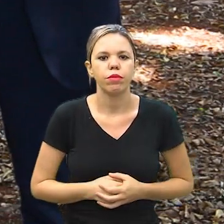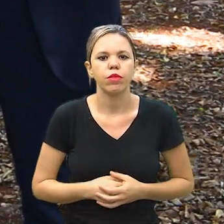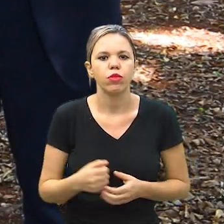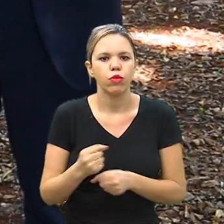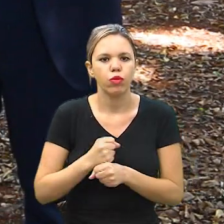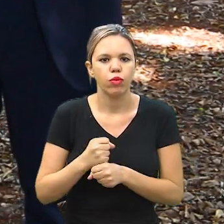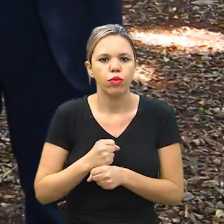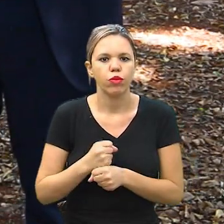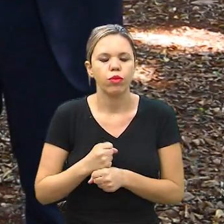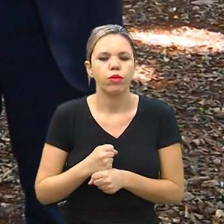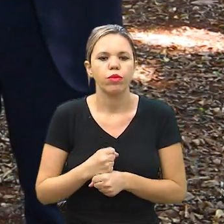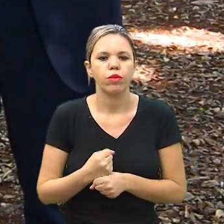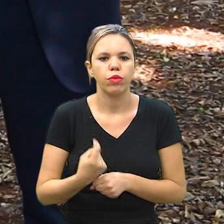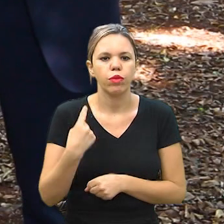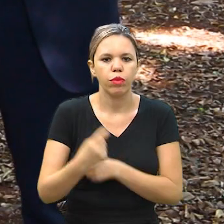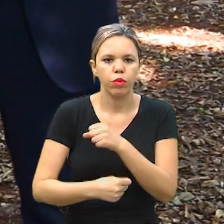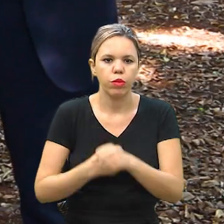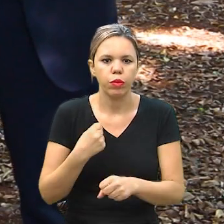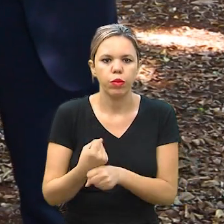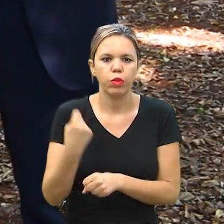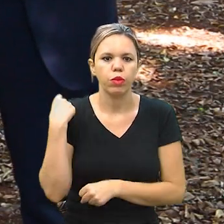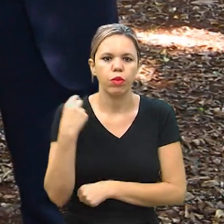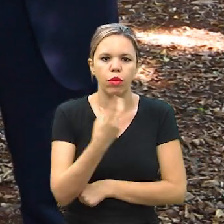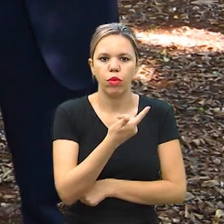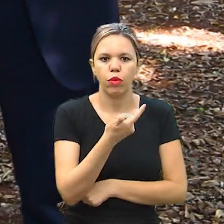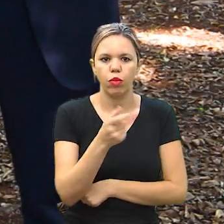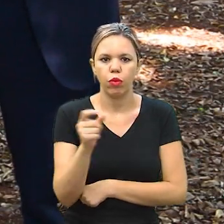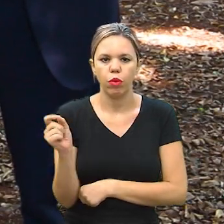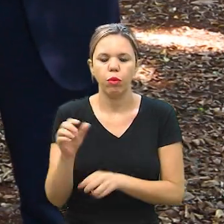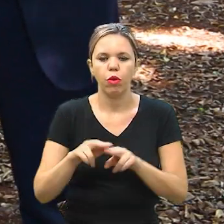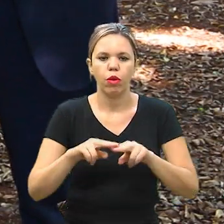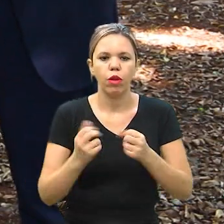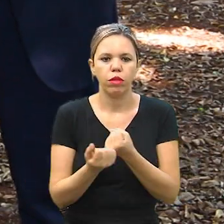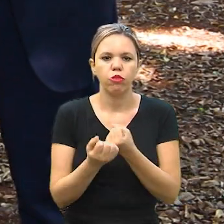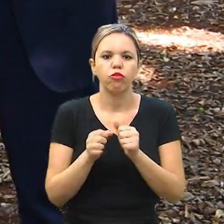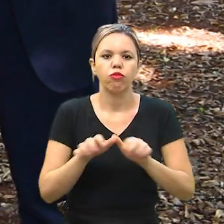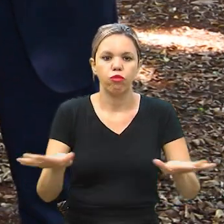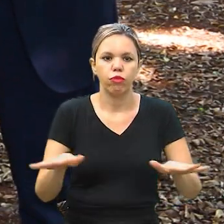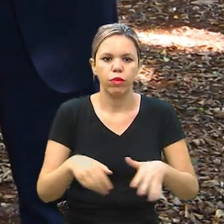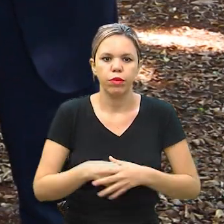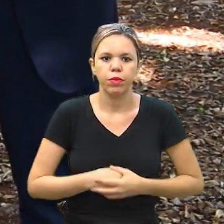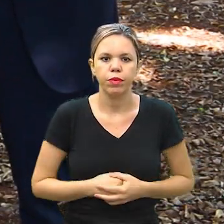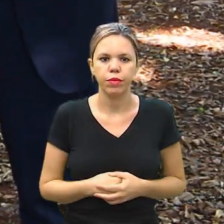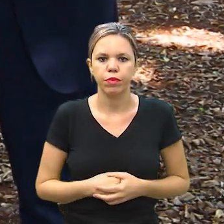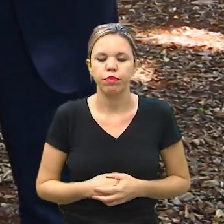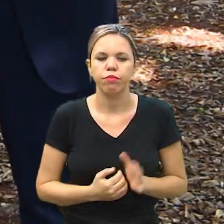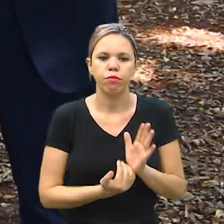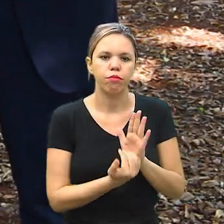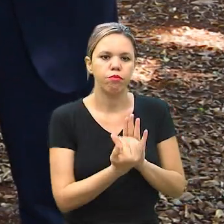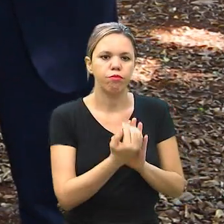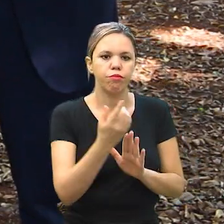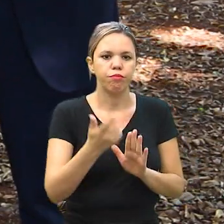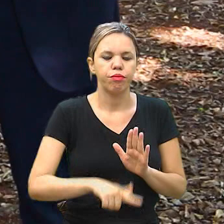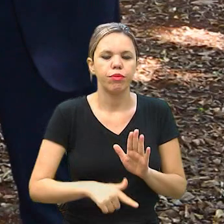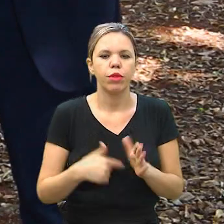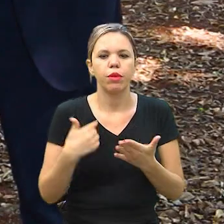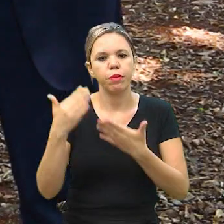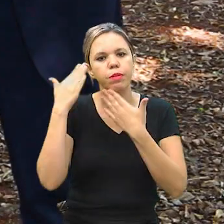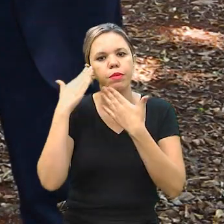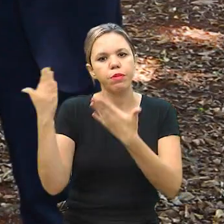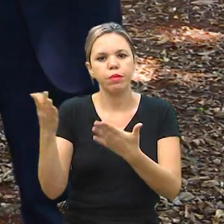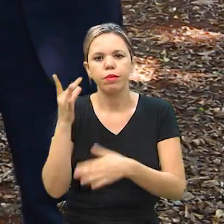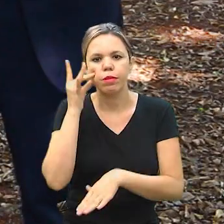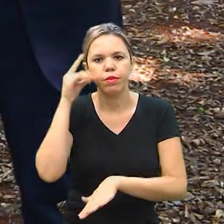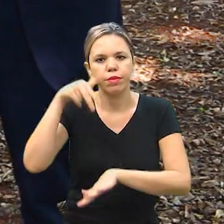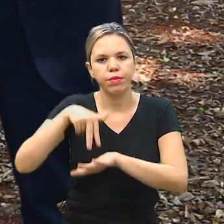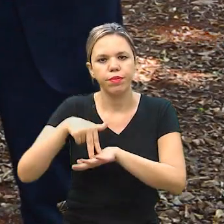últimos anos e no ano de 2020, com a pandemia do novo coronavírus, isso acabou aumentando ainda mais. Hilton, obrigado pela